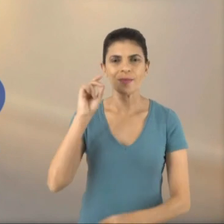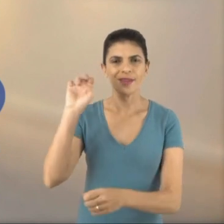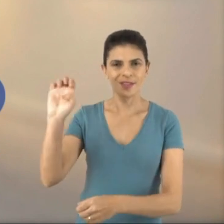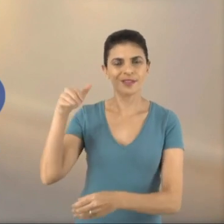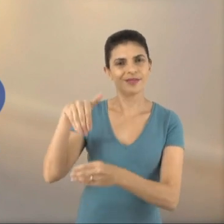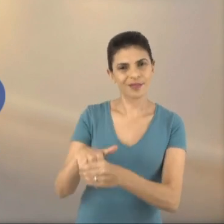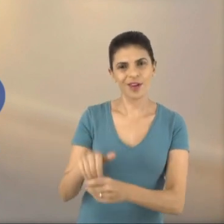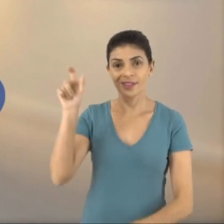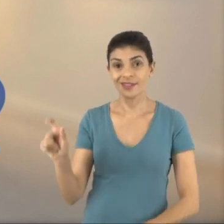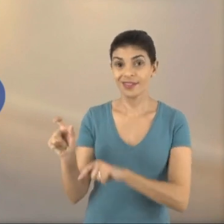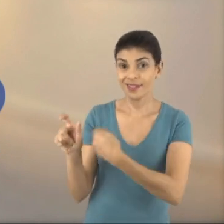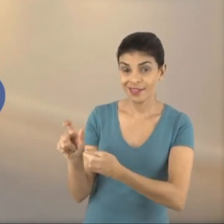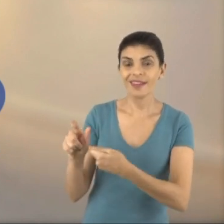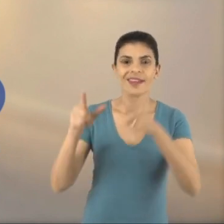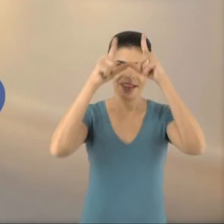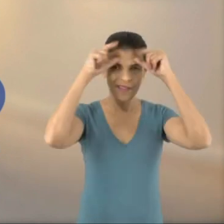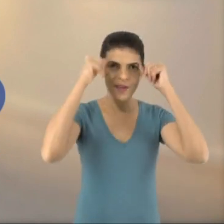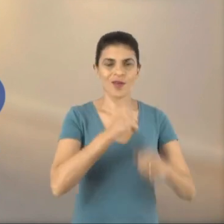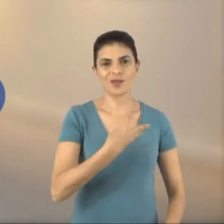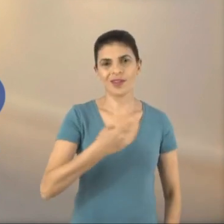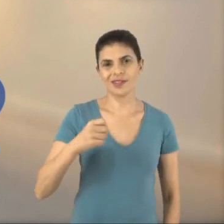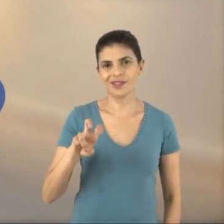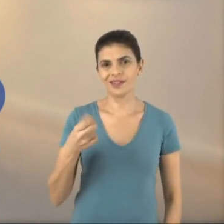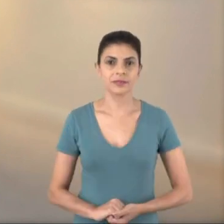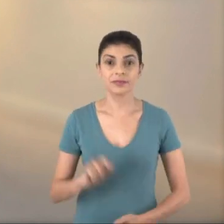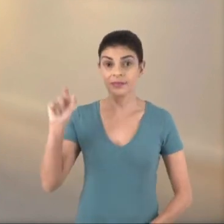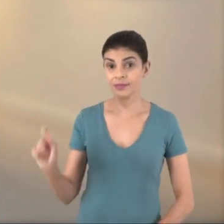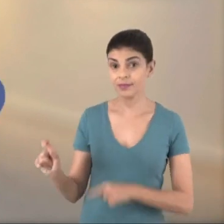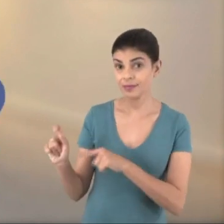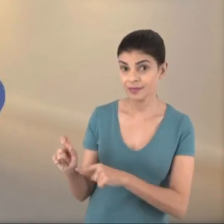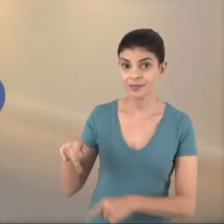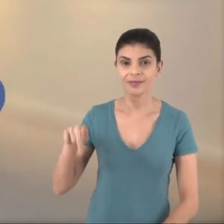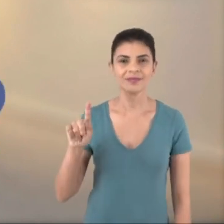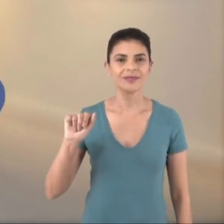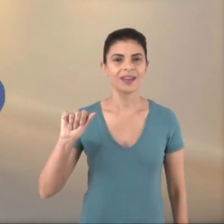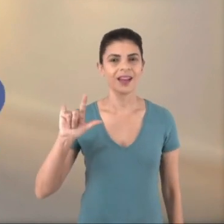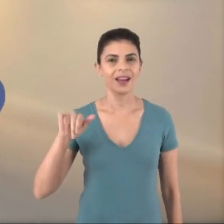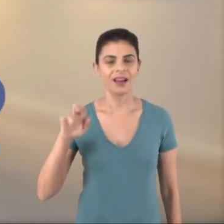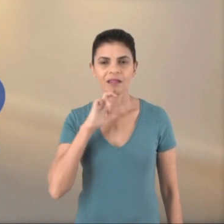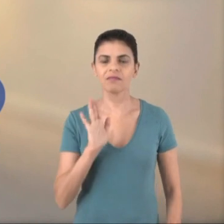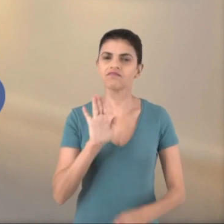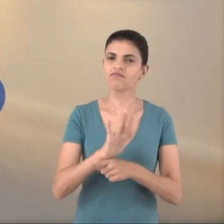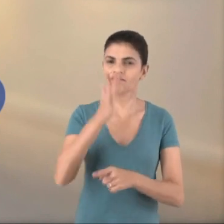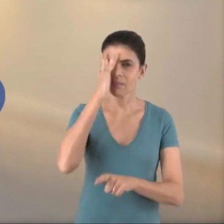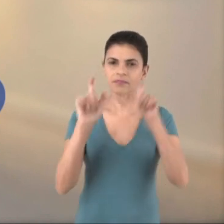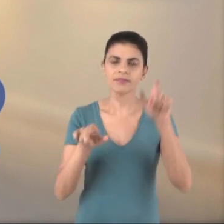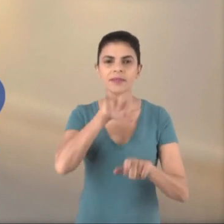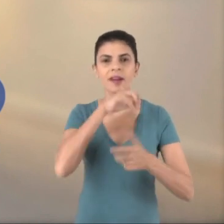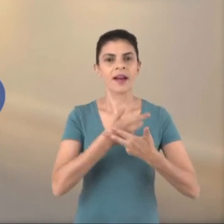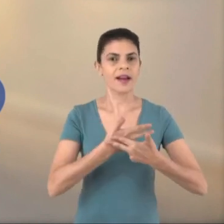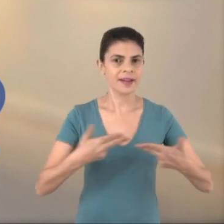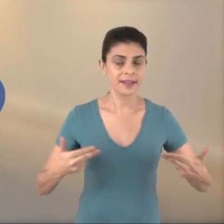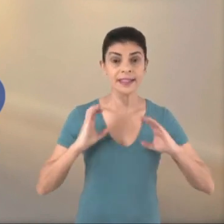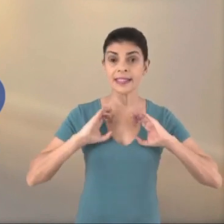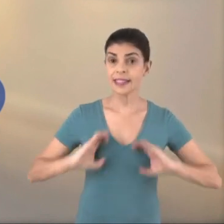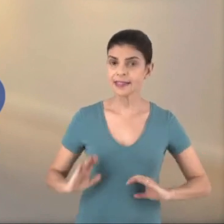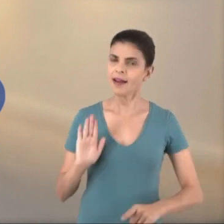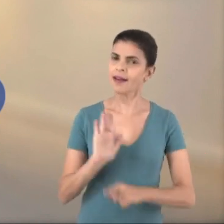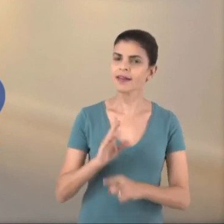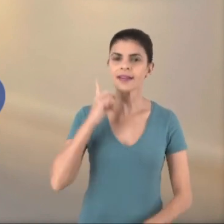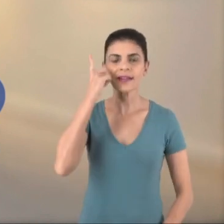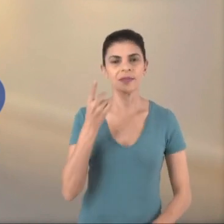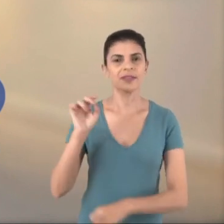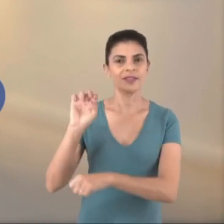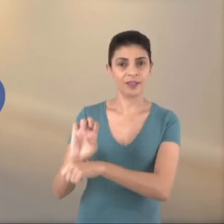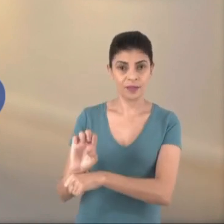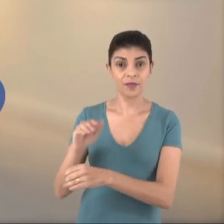Para o estadual, vote enfermeira Janaina Guimarães, 11-4-5-6. Sou Kelani Goulart, luto pelos vulneráveis e pela causa animal. Fiz como cidadã e